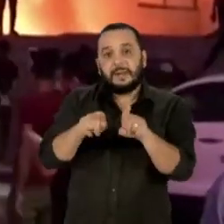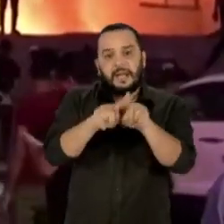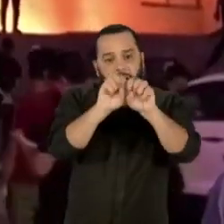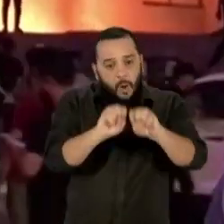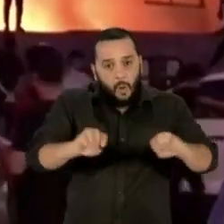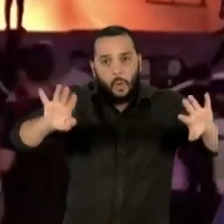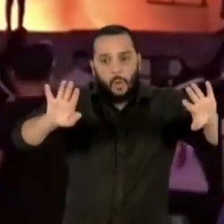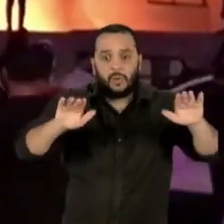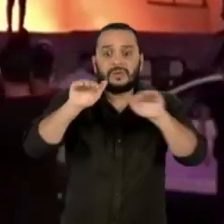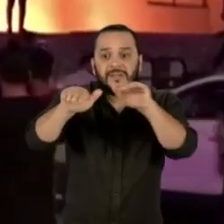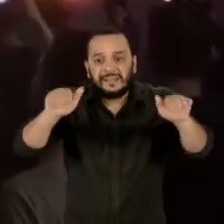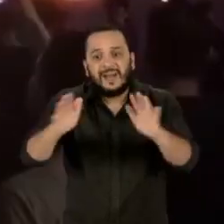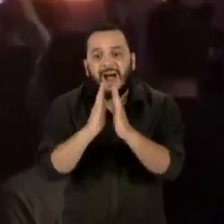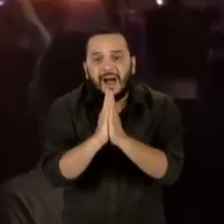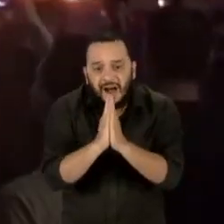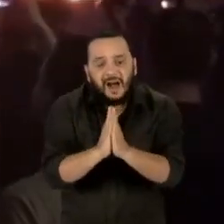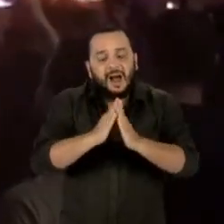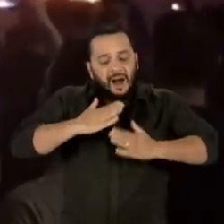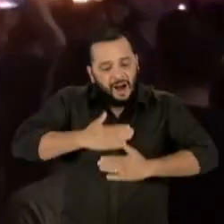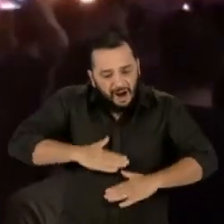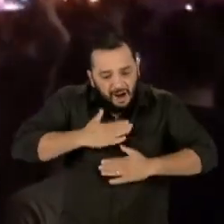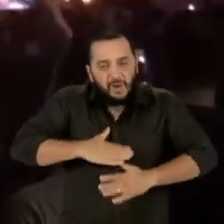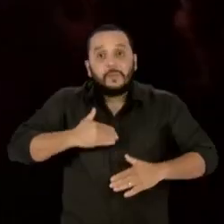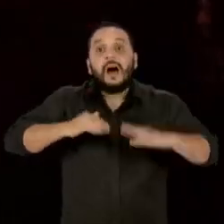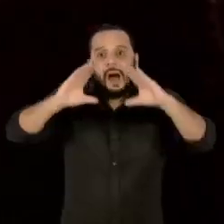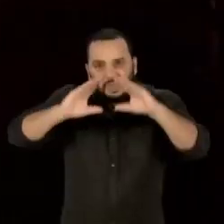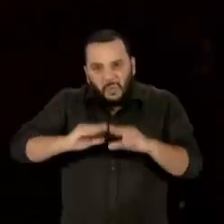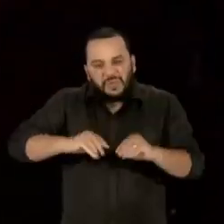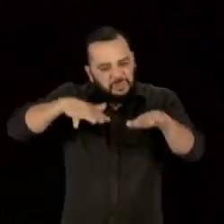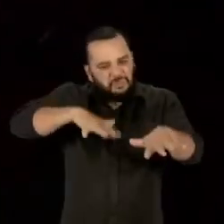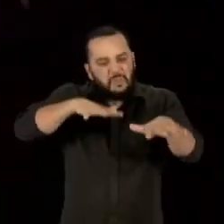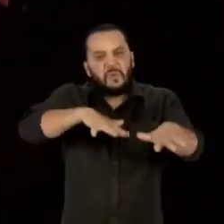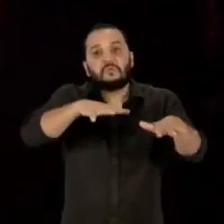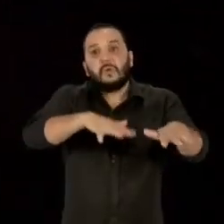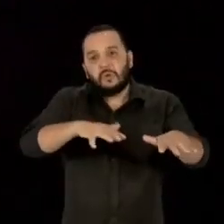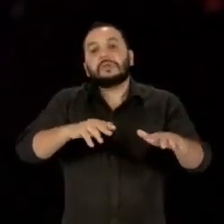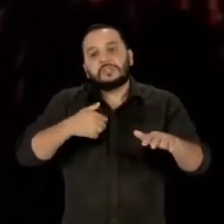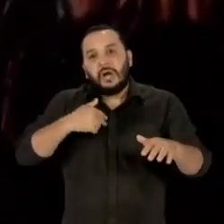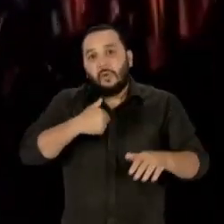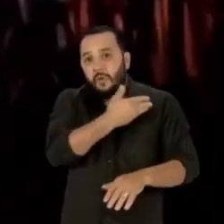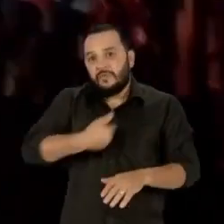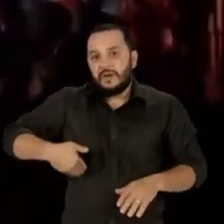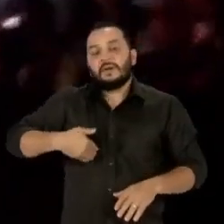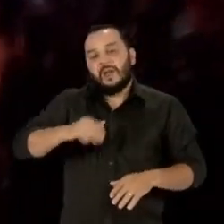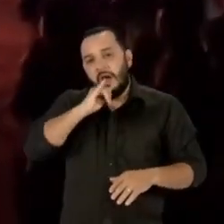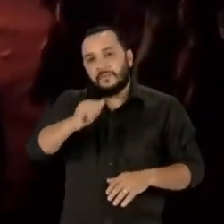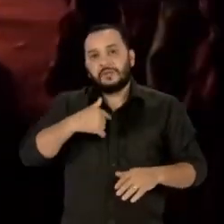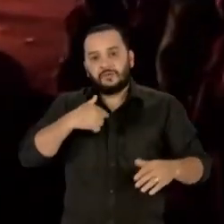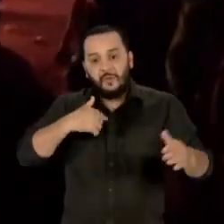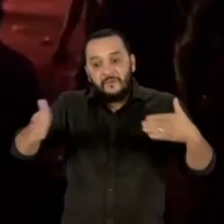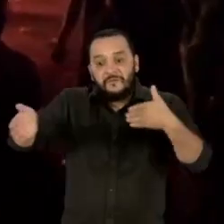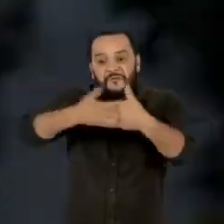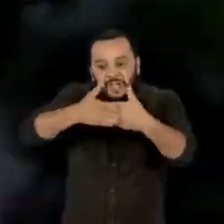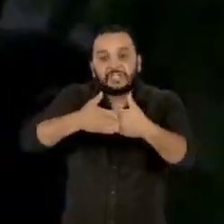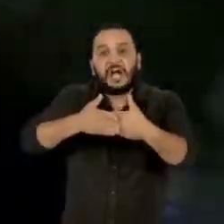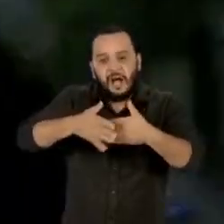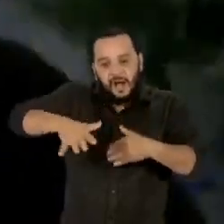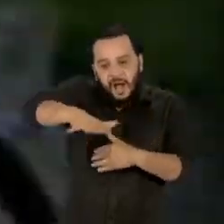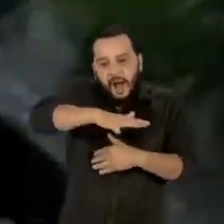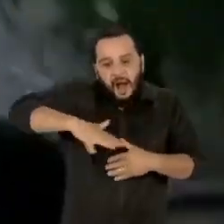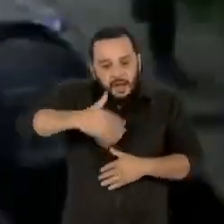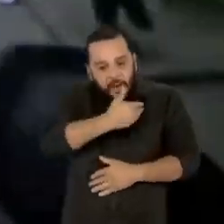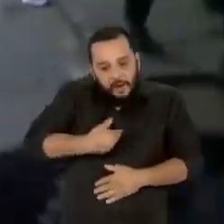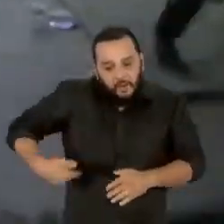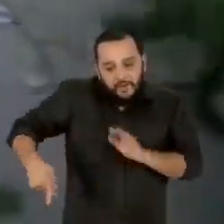manifestações continuaram à noite e o governo anunciou o fechamento da Zona Verde, onde ficam os ministérios e embaixadas e os